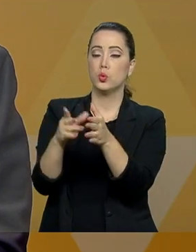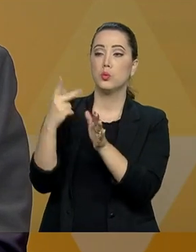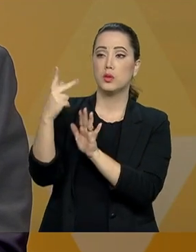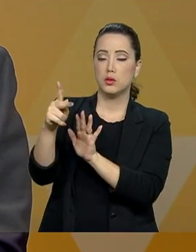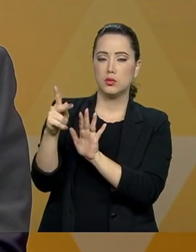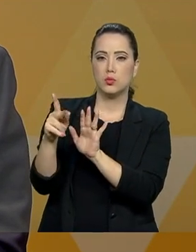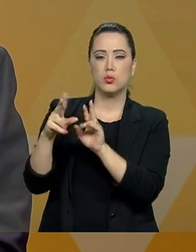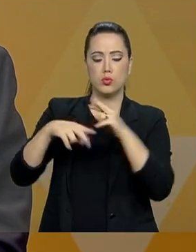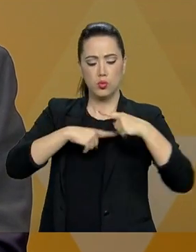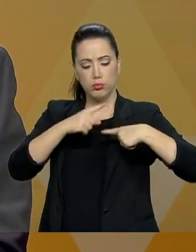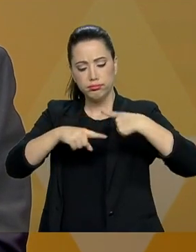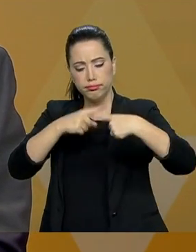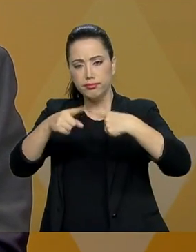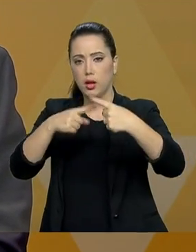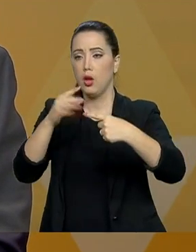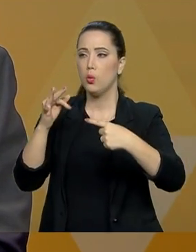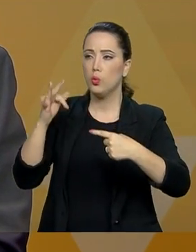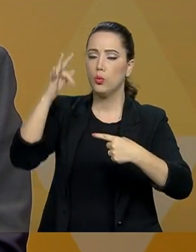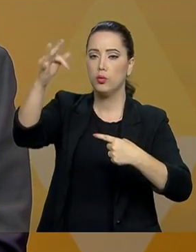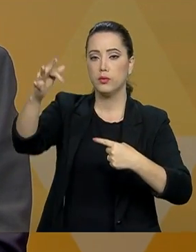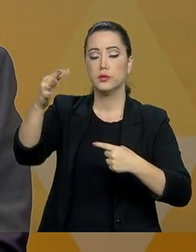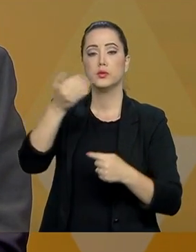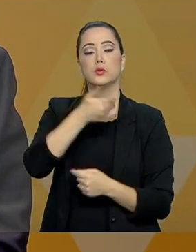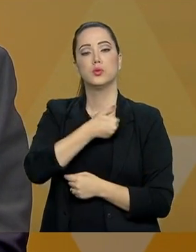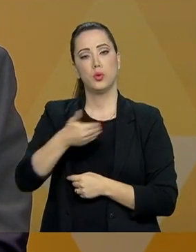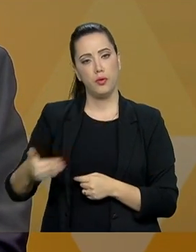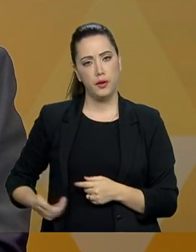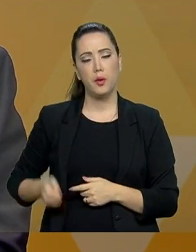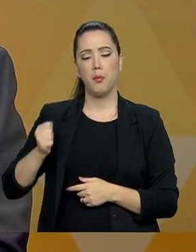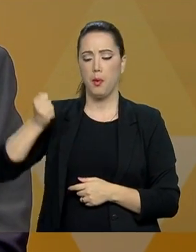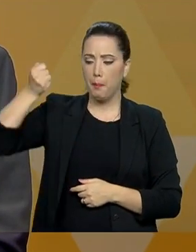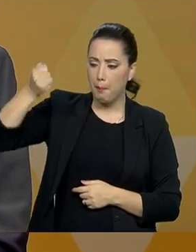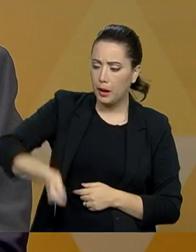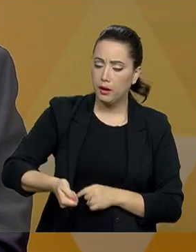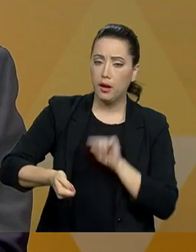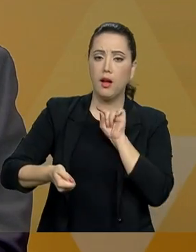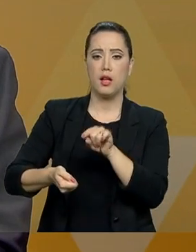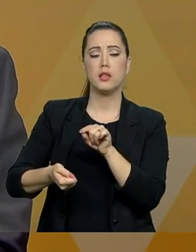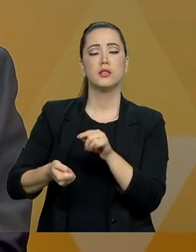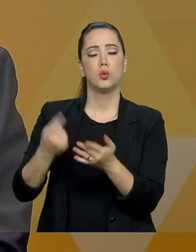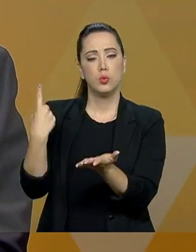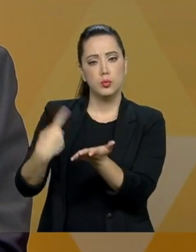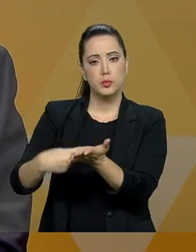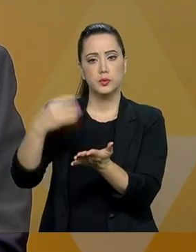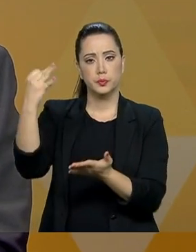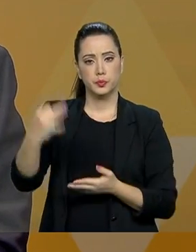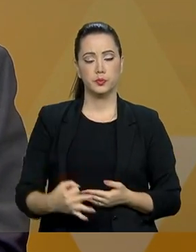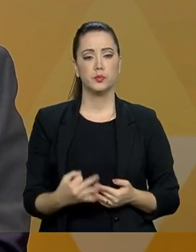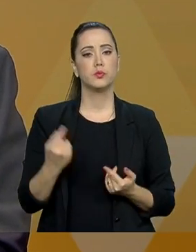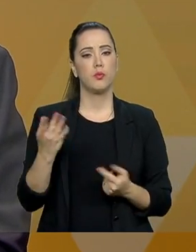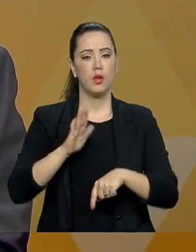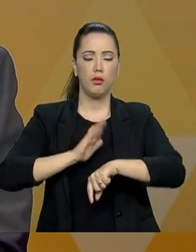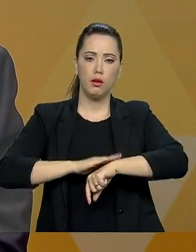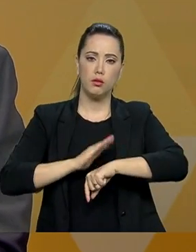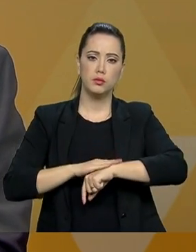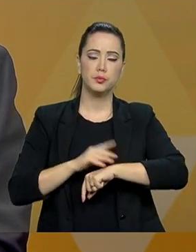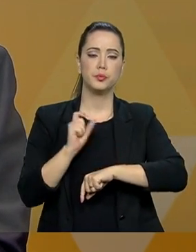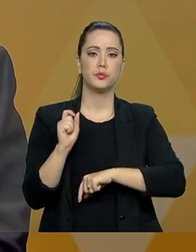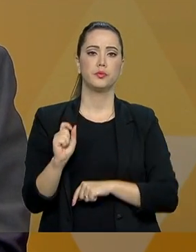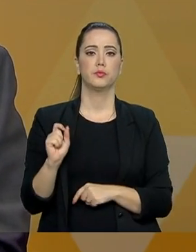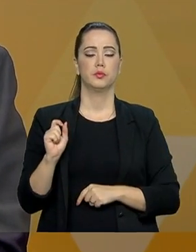ter a convicção de que no futuro o Estado brasileiro vai honrar o compromisso que assumiu com você. Na hora em que